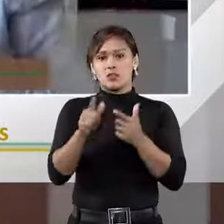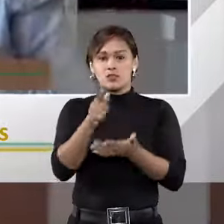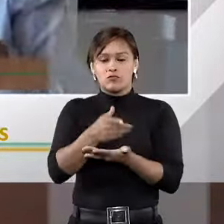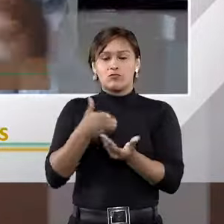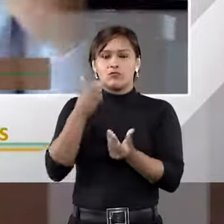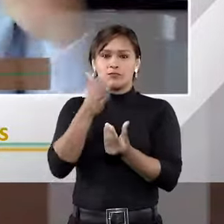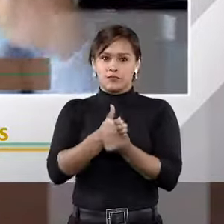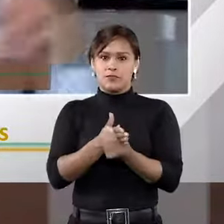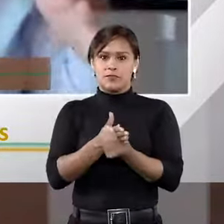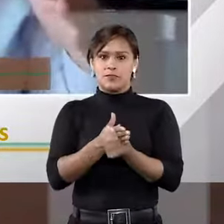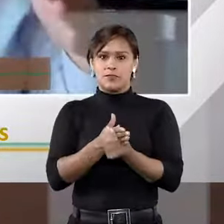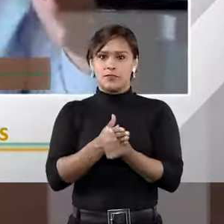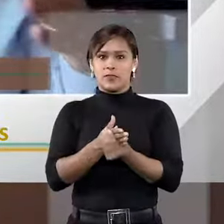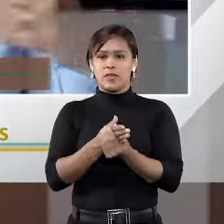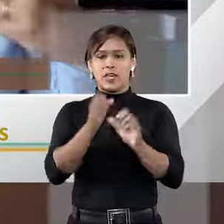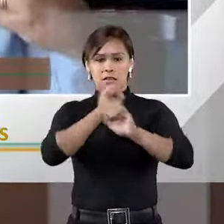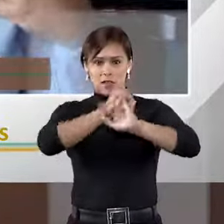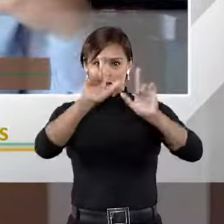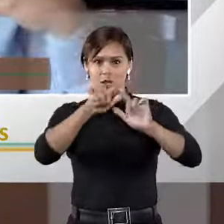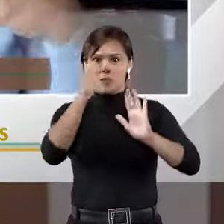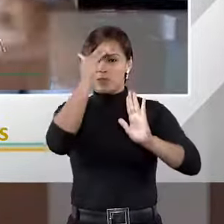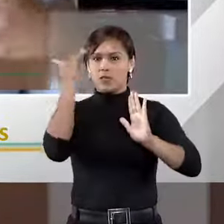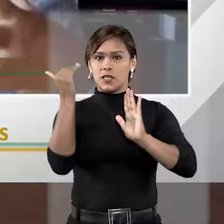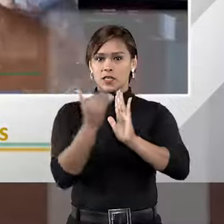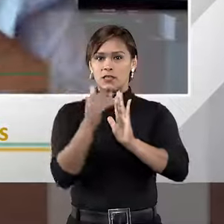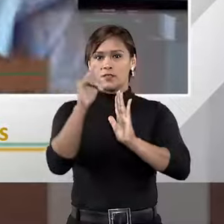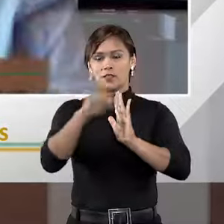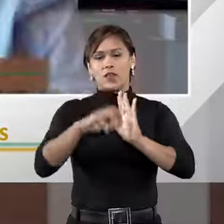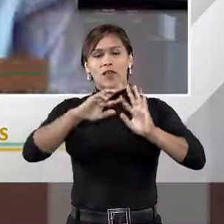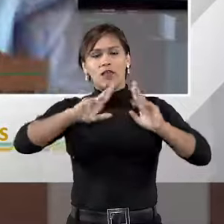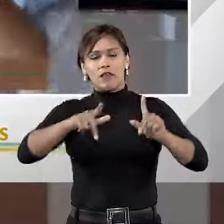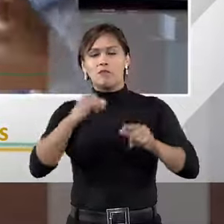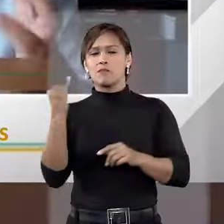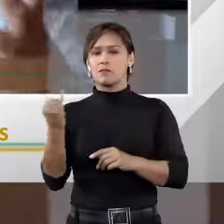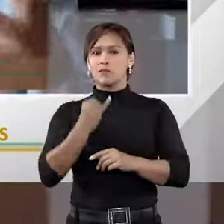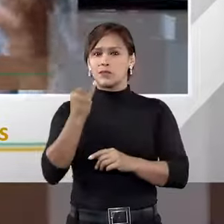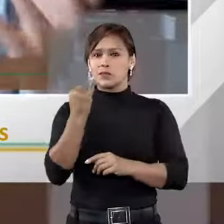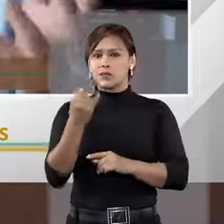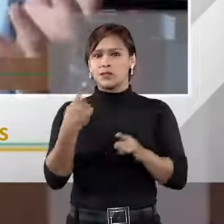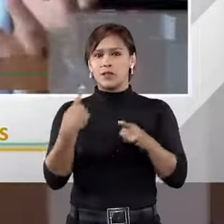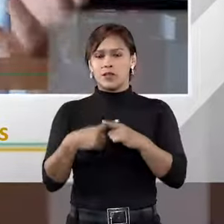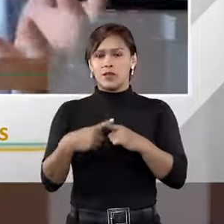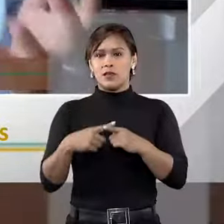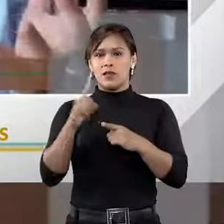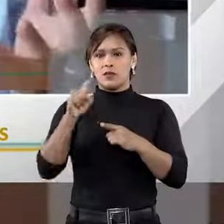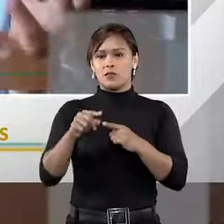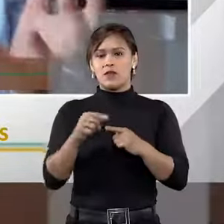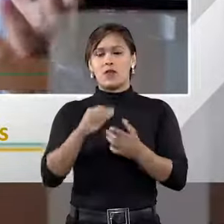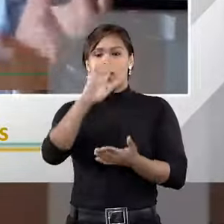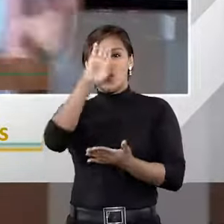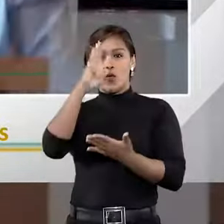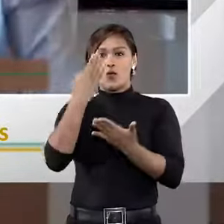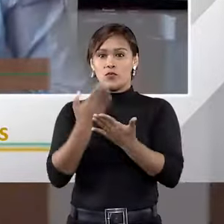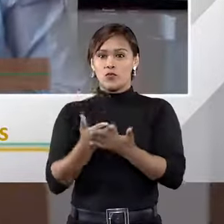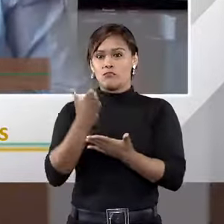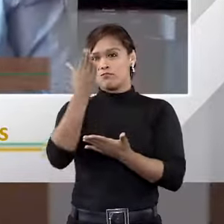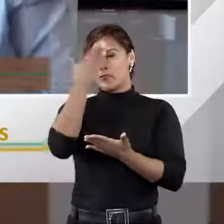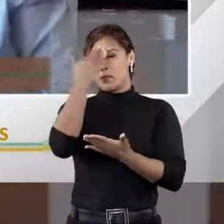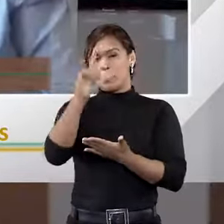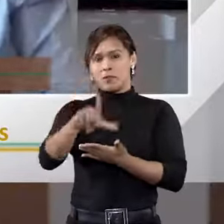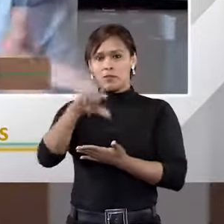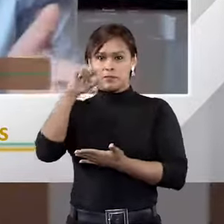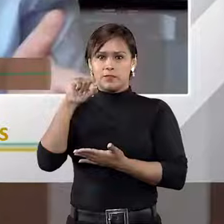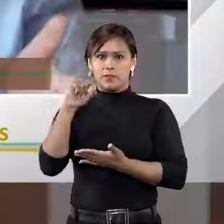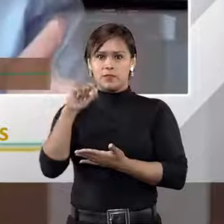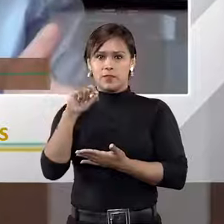caso. E ele tem o dever de revelar. E é um dever de revelação muito importante, exatamente para dar confiança de saber quem está escolhendo.